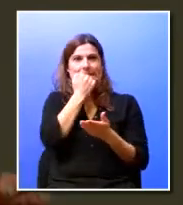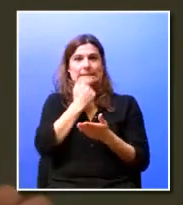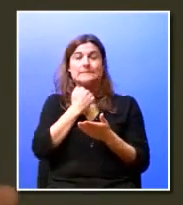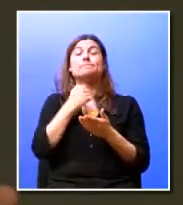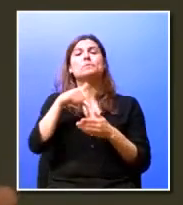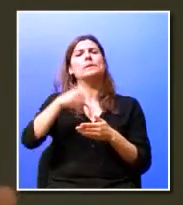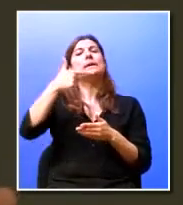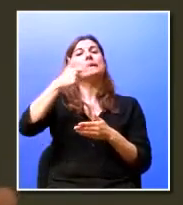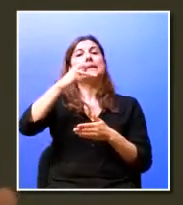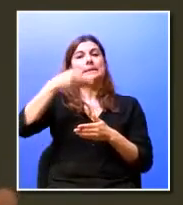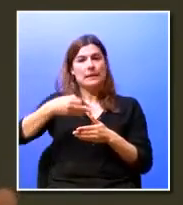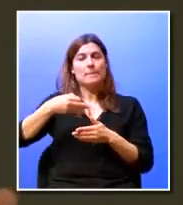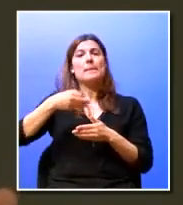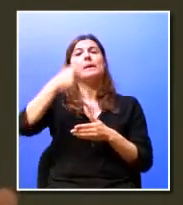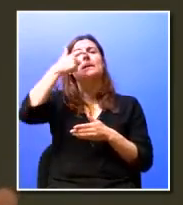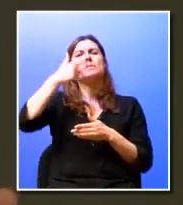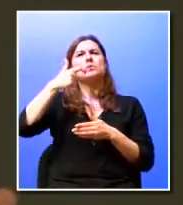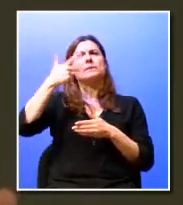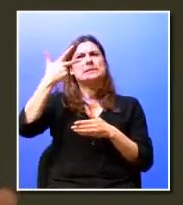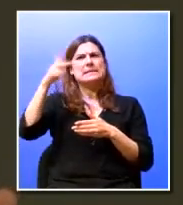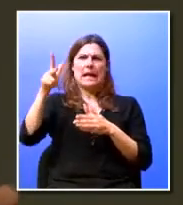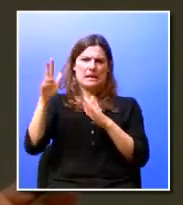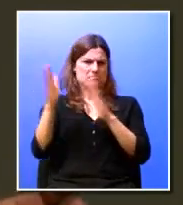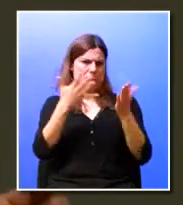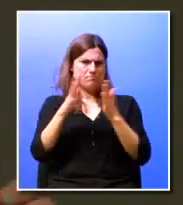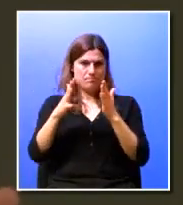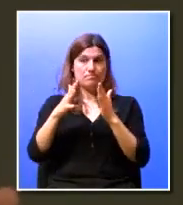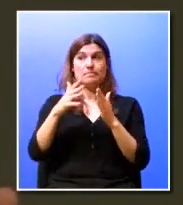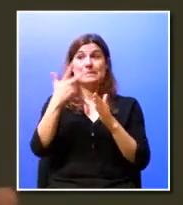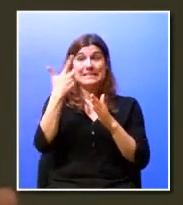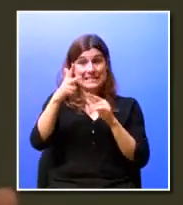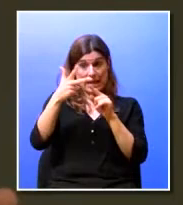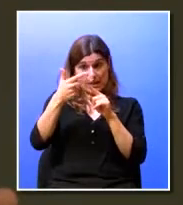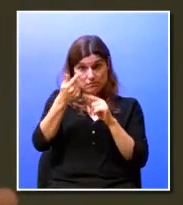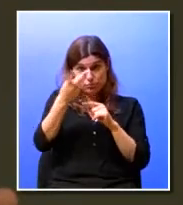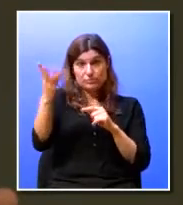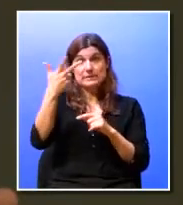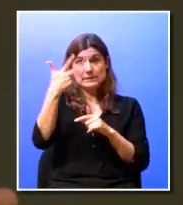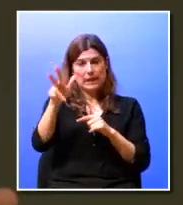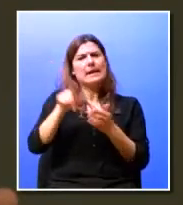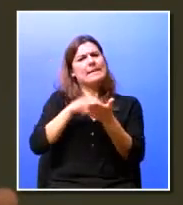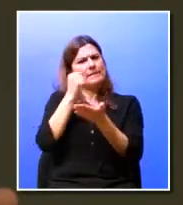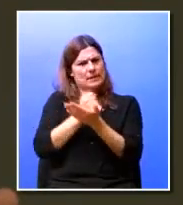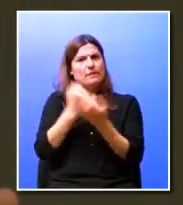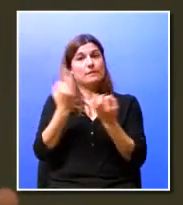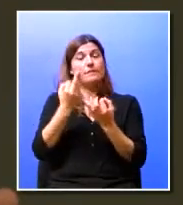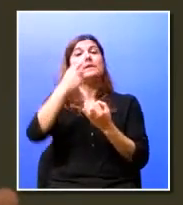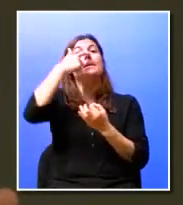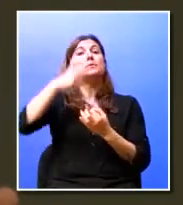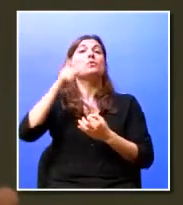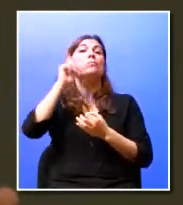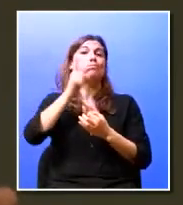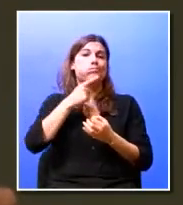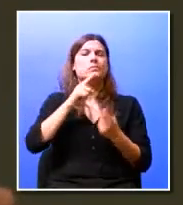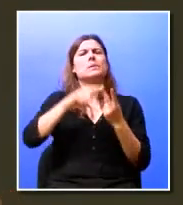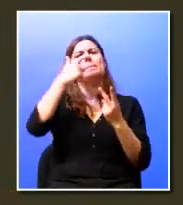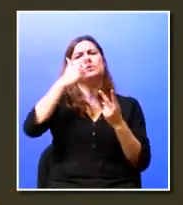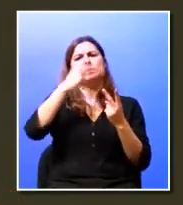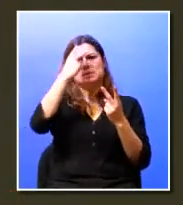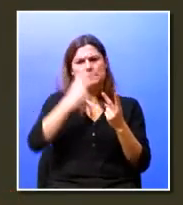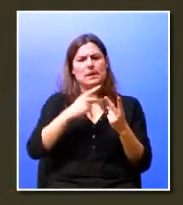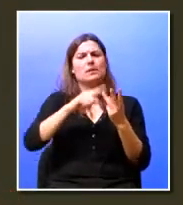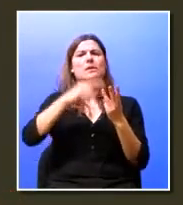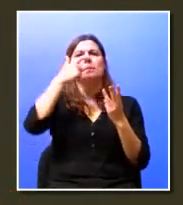cerca de 100 trabalhadores e entre estas pessoas, que são todas efetivas, nós temos pessoas surdas, pessoas cegas,